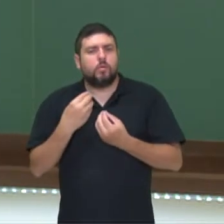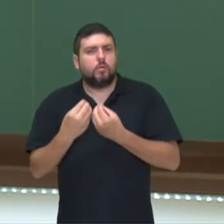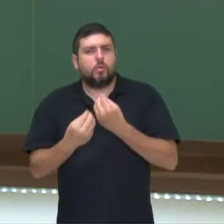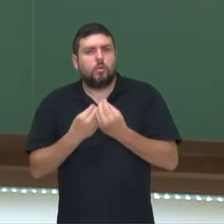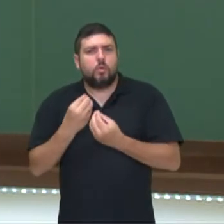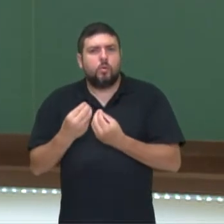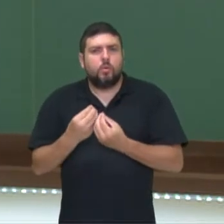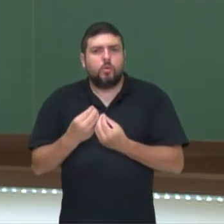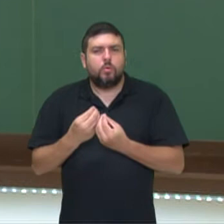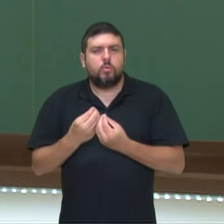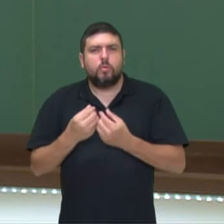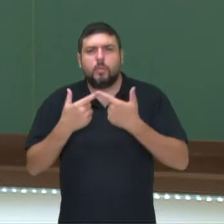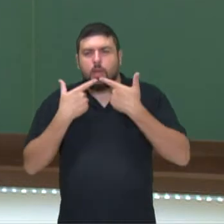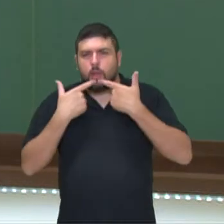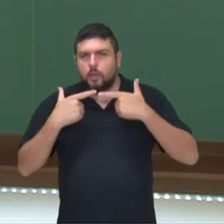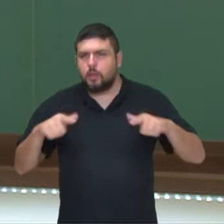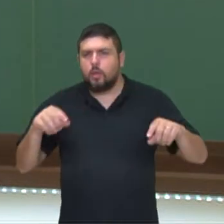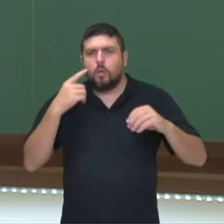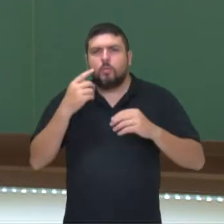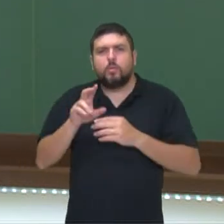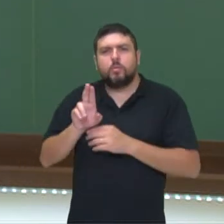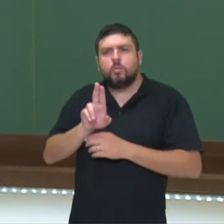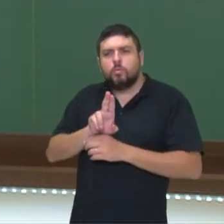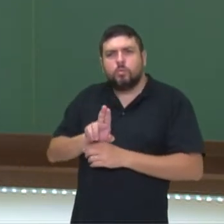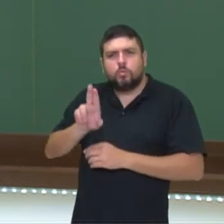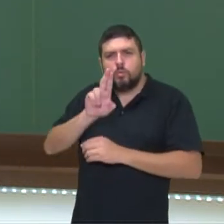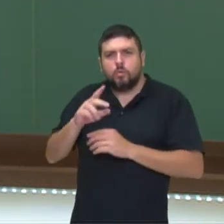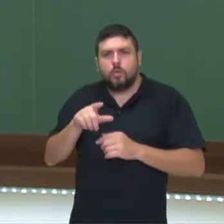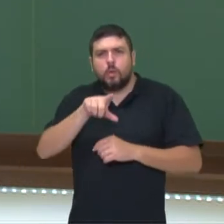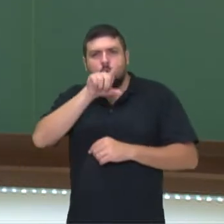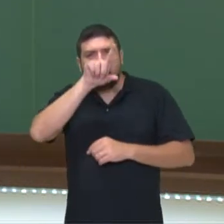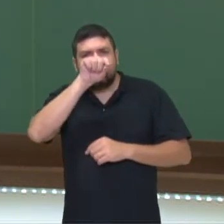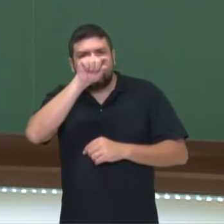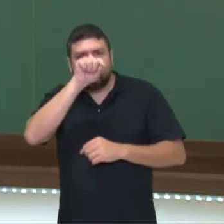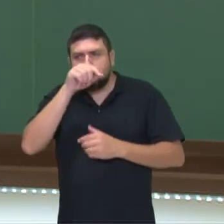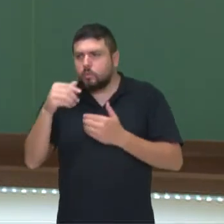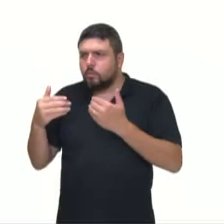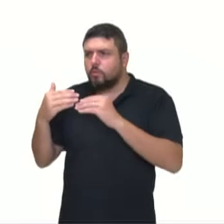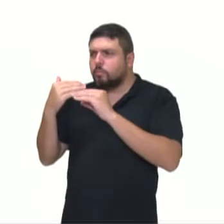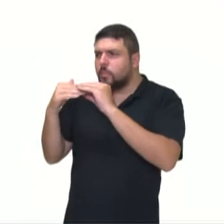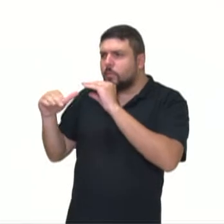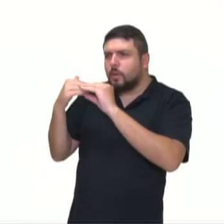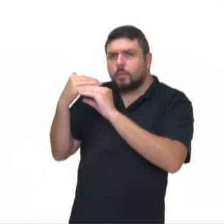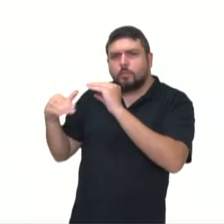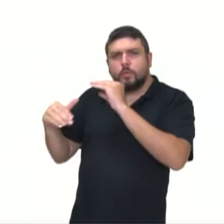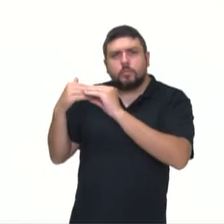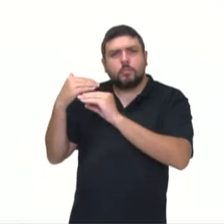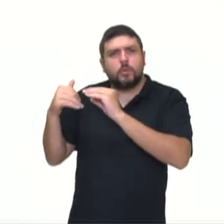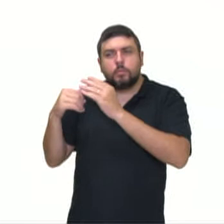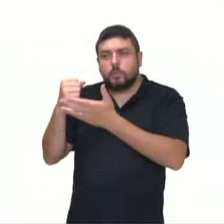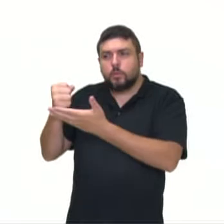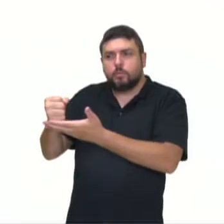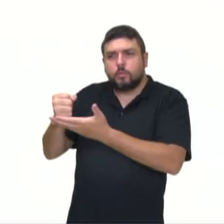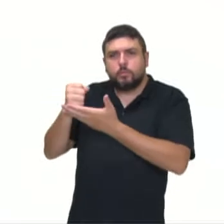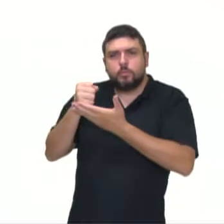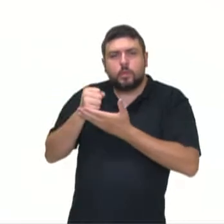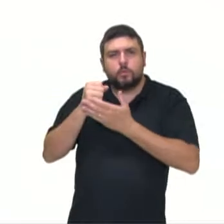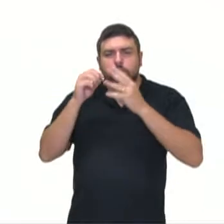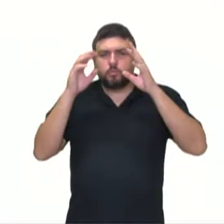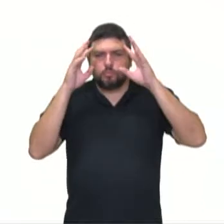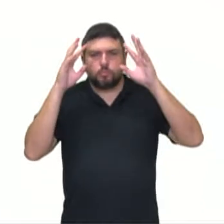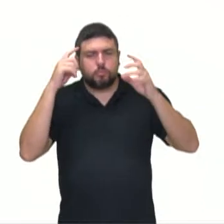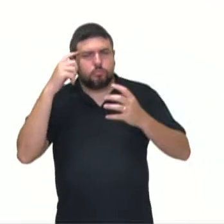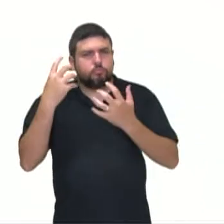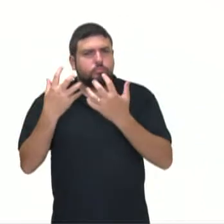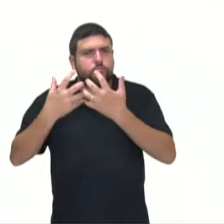aprendizagem, de tirar dúvidas. Interessante, não? Para diferenciar, por que há essa diferença